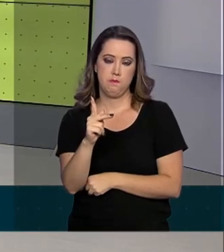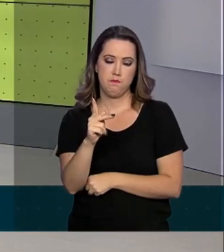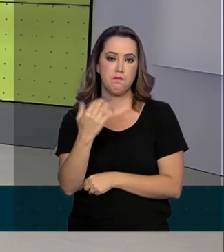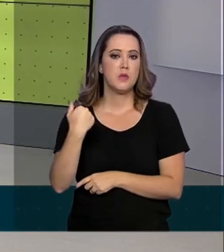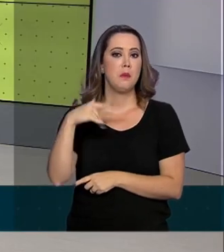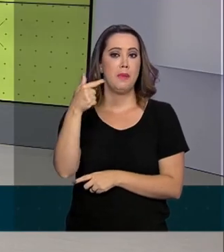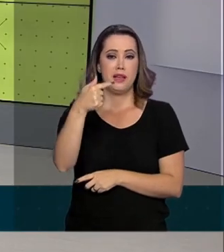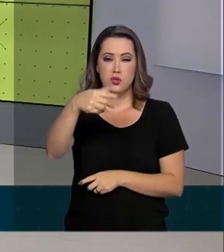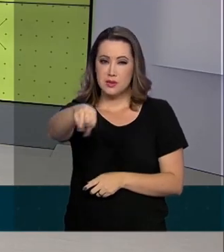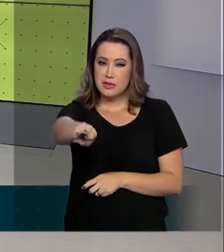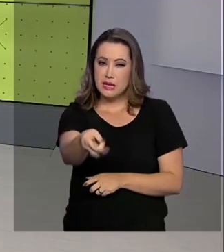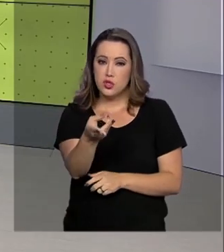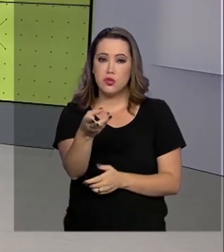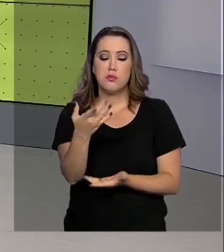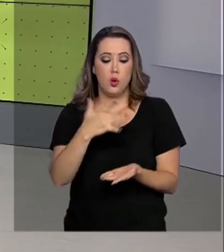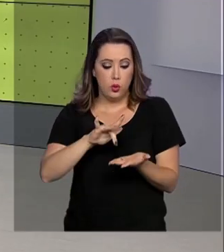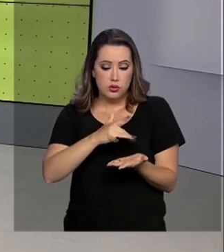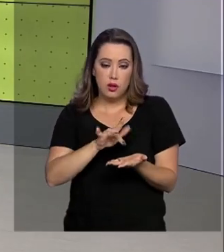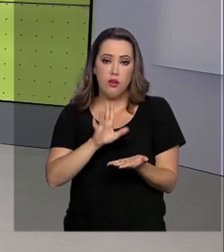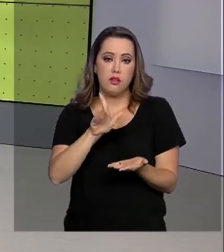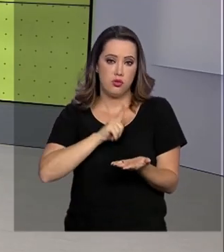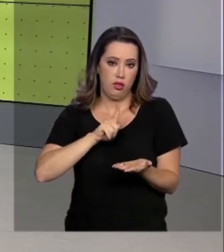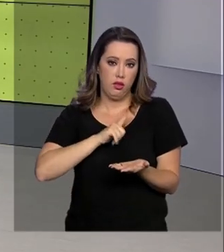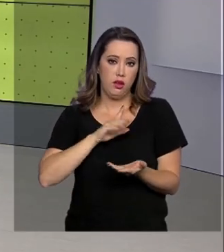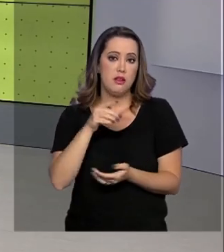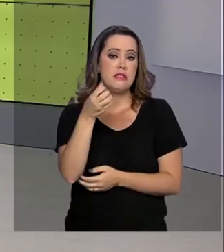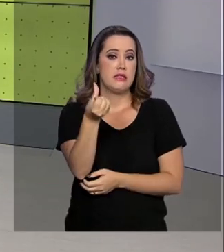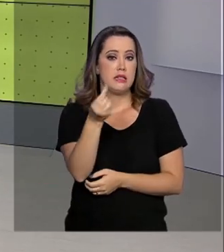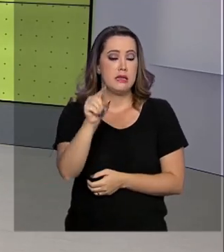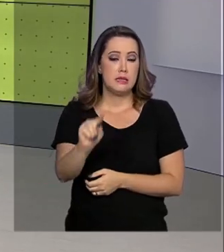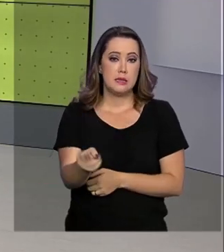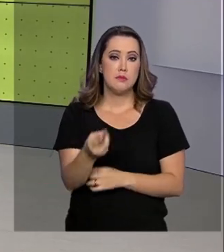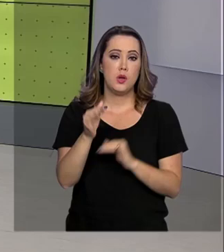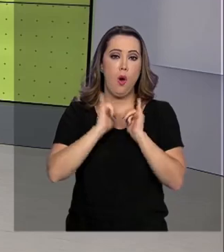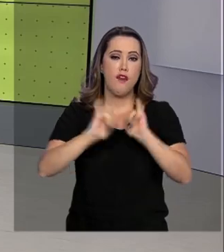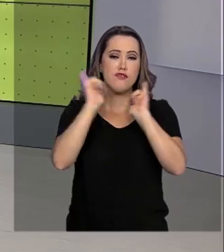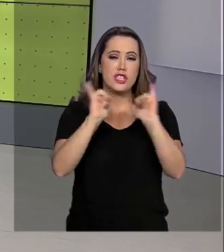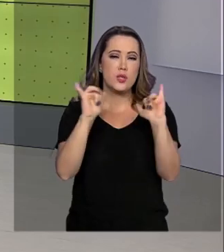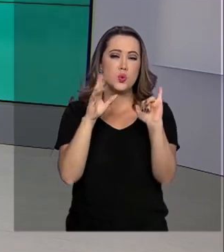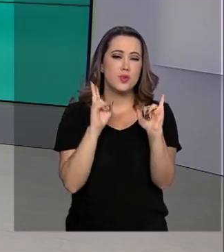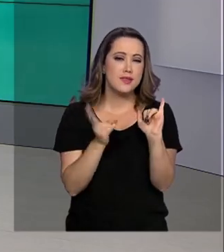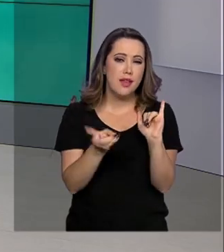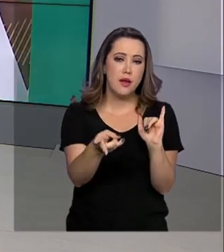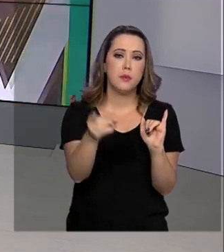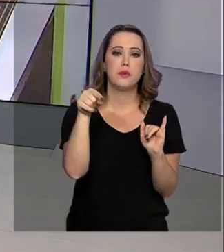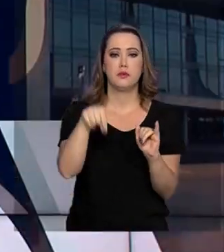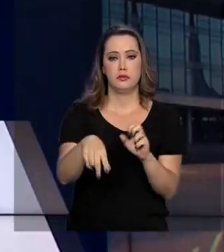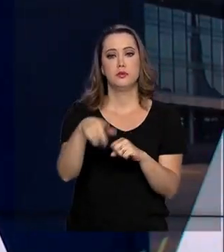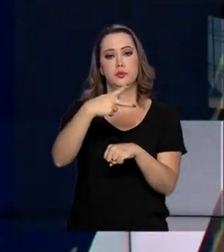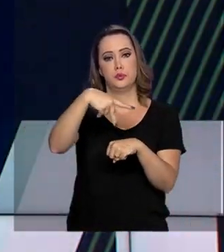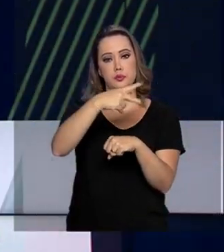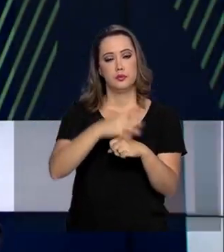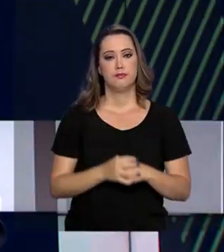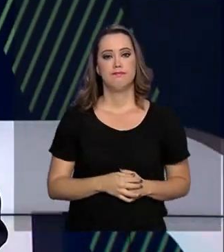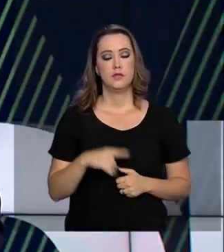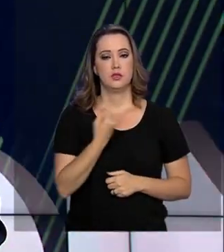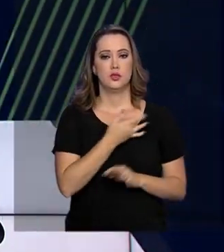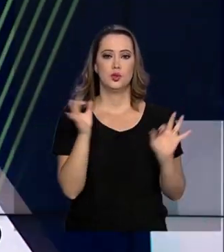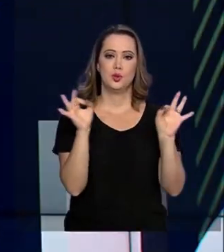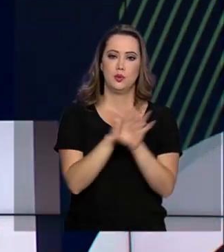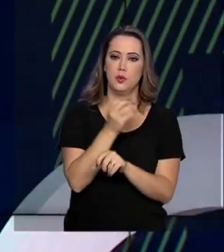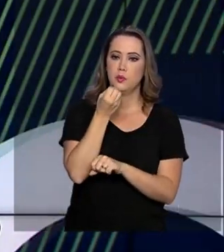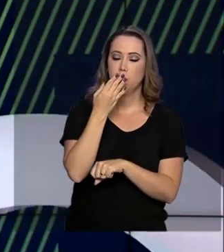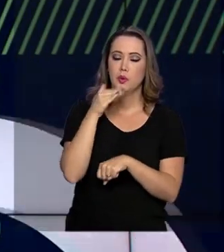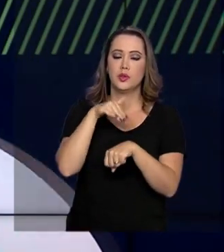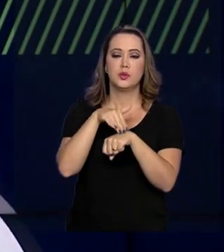celulares já estão habilitados e 6 mil alertas foram emitidos em todo o país só no início deste ano. A gente fica por aqui.